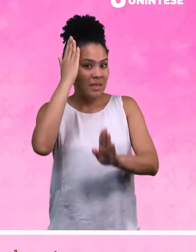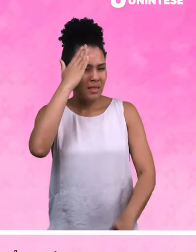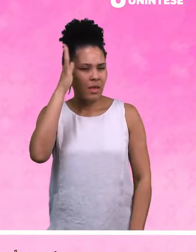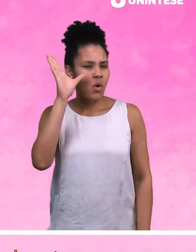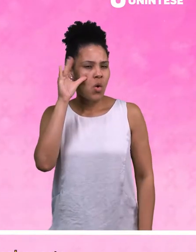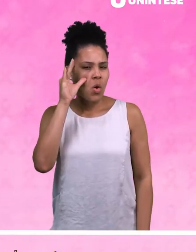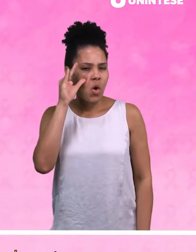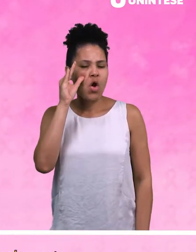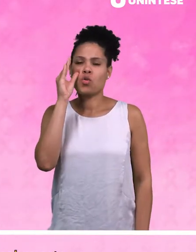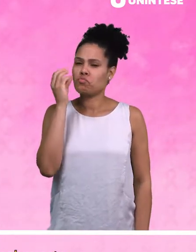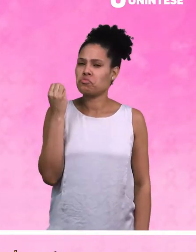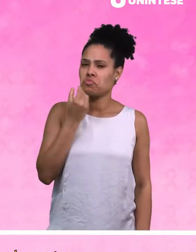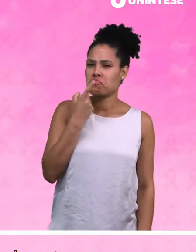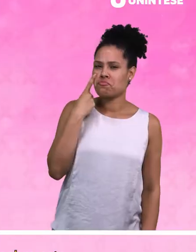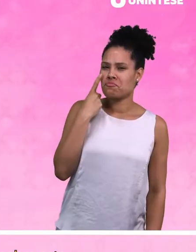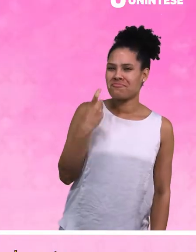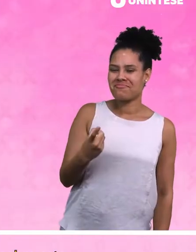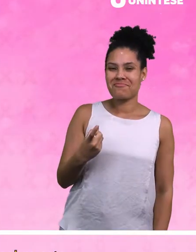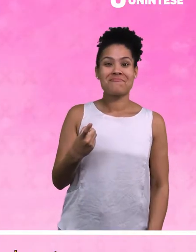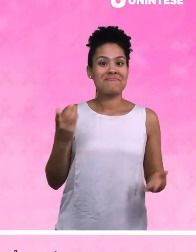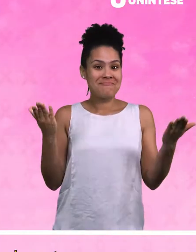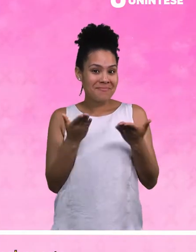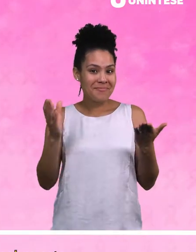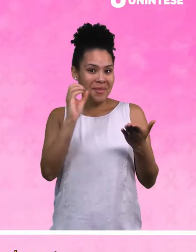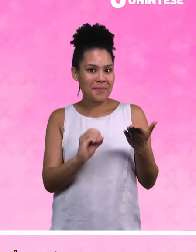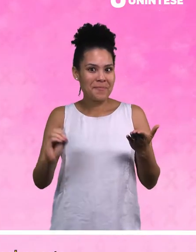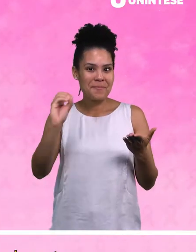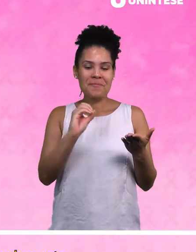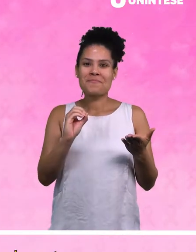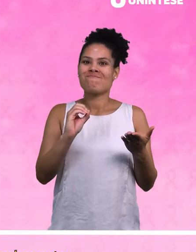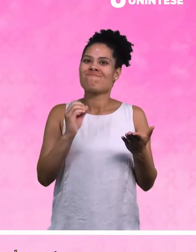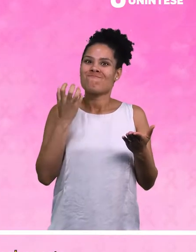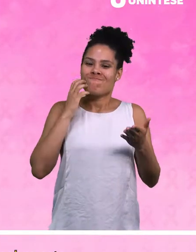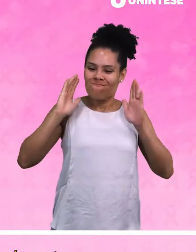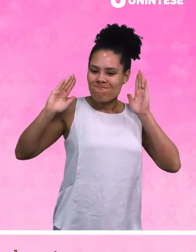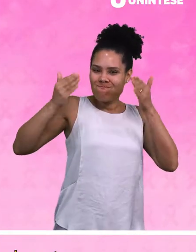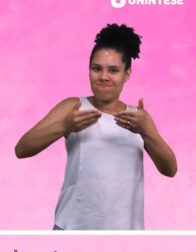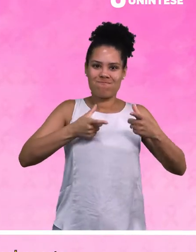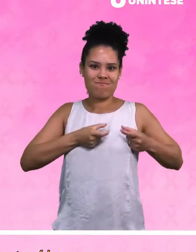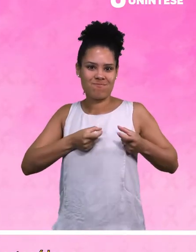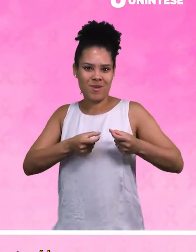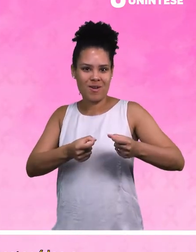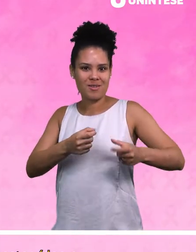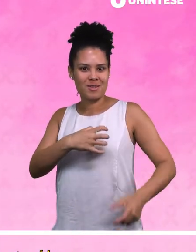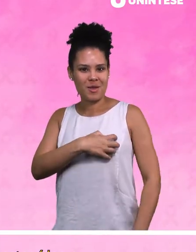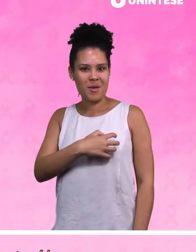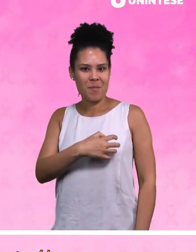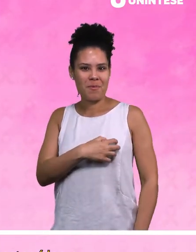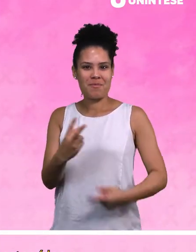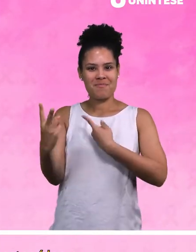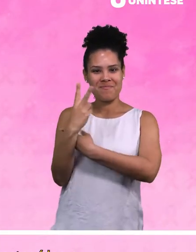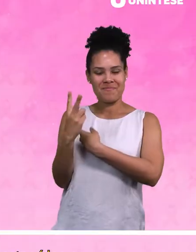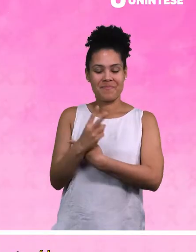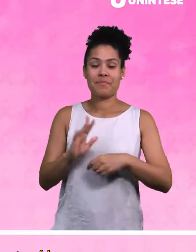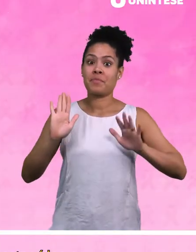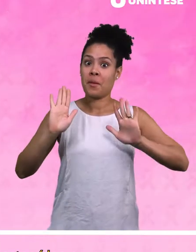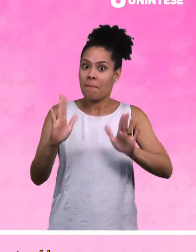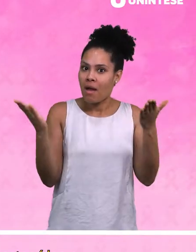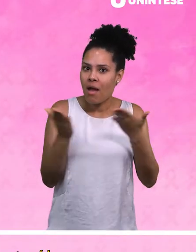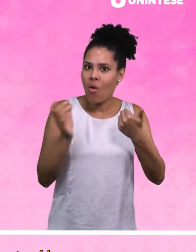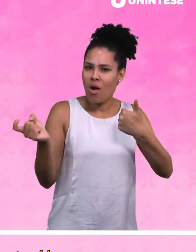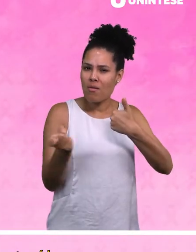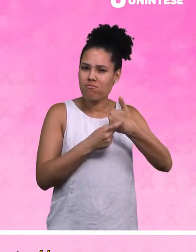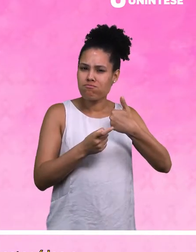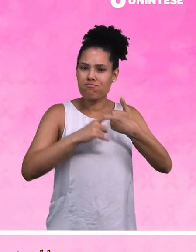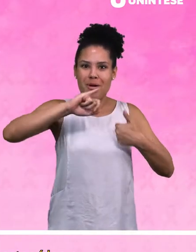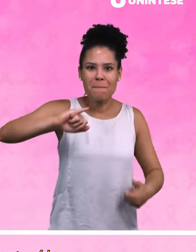curiosidades interessantes sobre este mês dedicado à prevenção do câncer de mama. Mas antes, aproveite e deixe o seu like